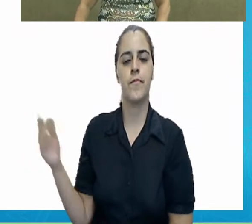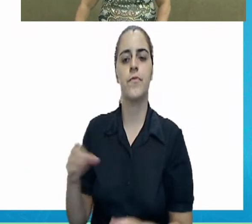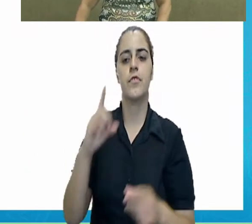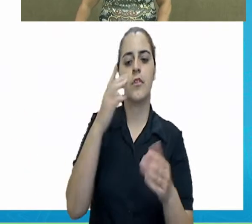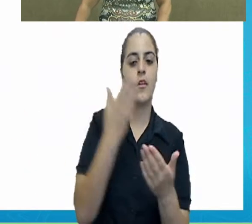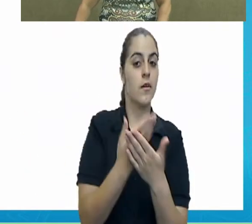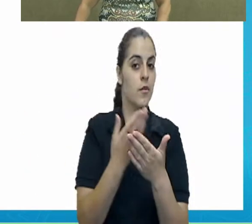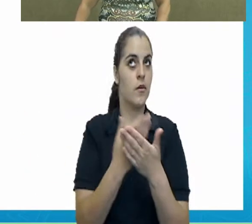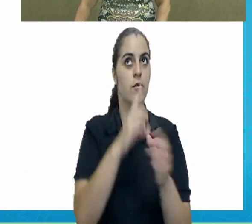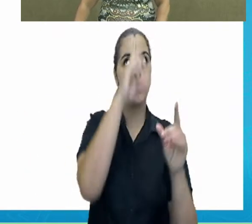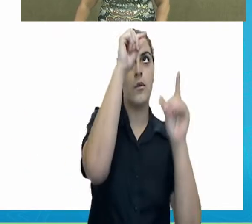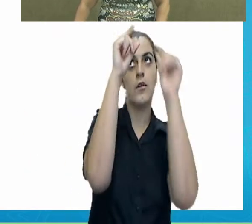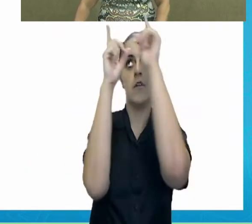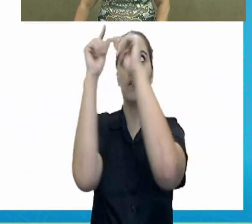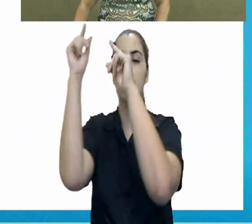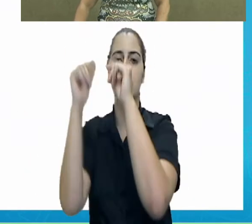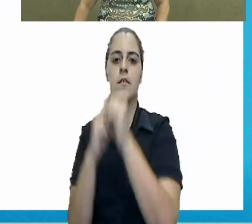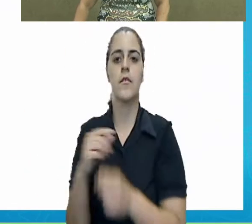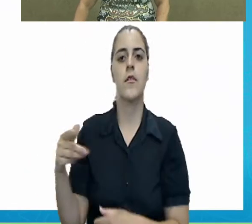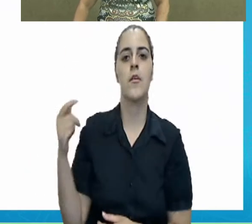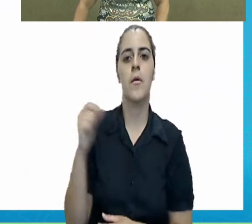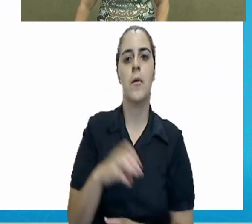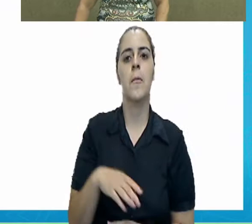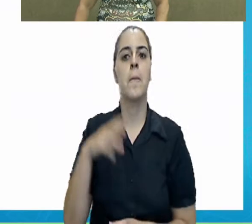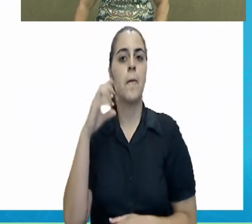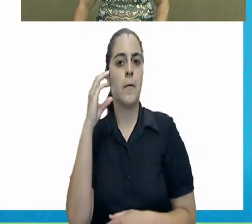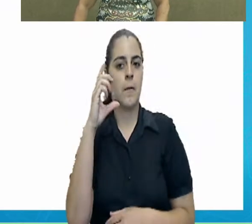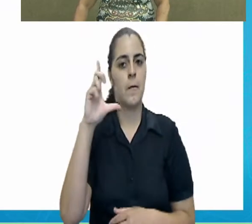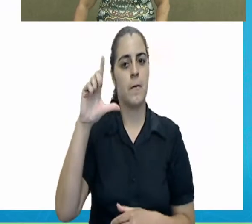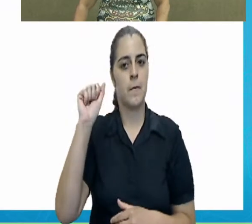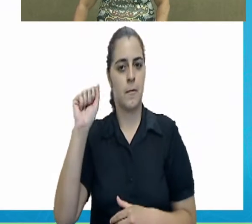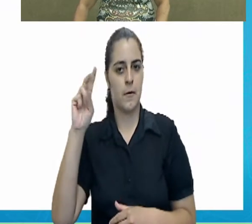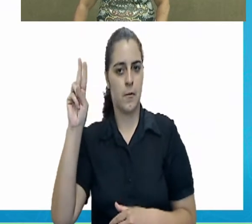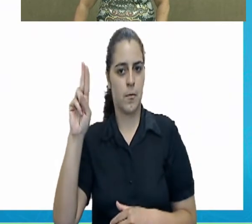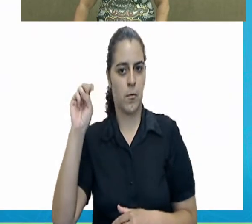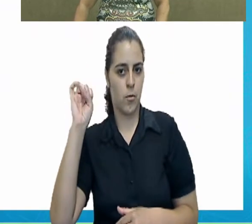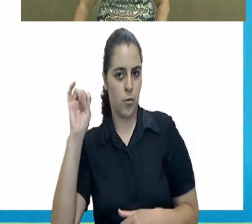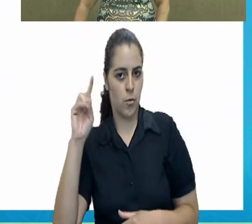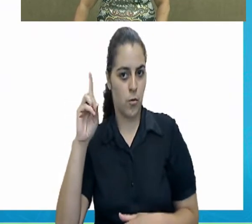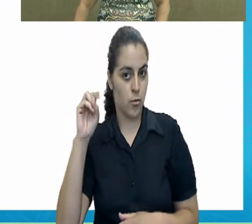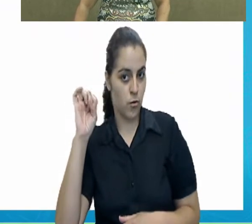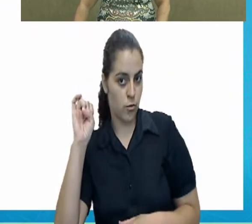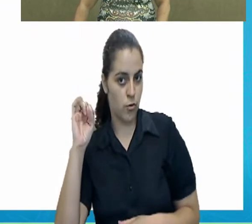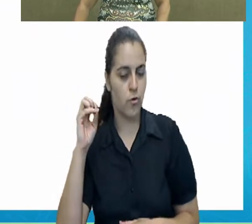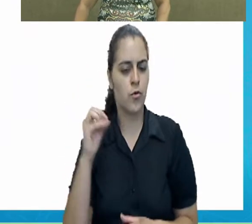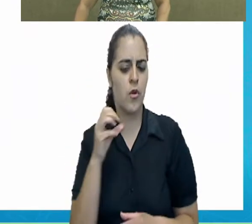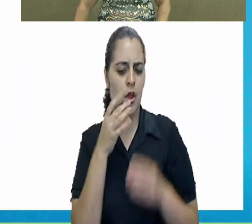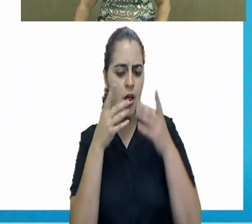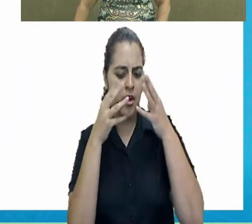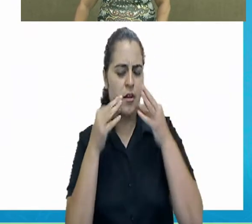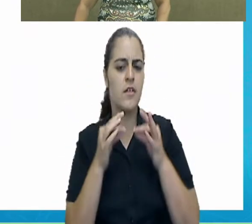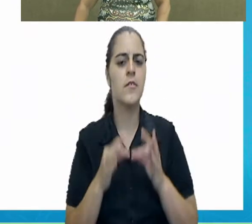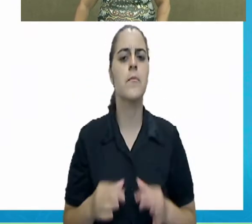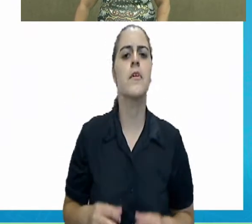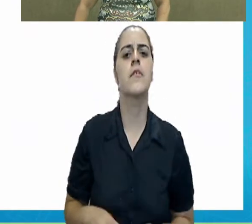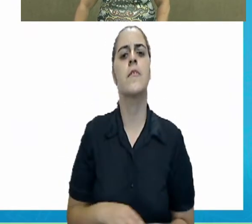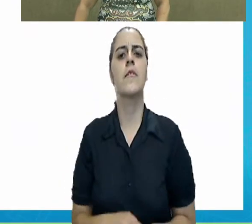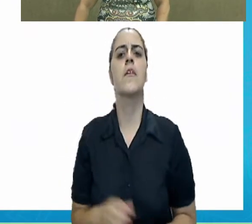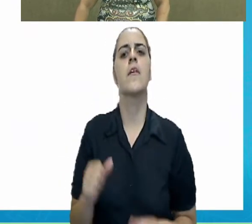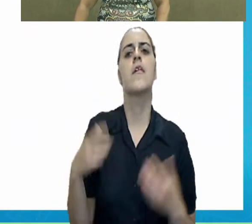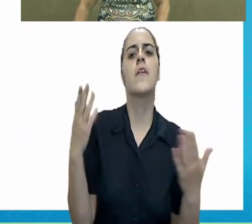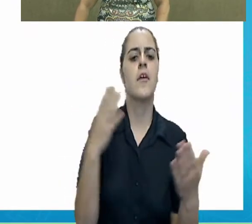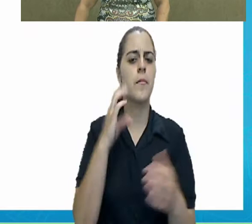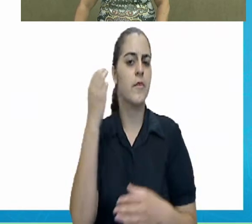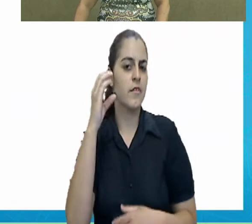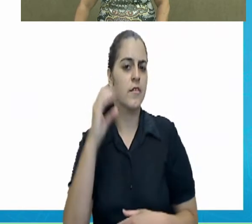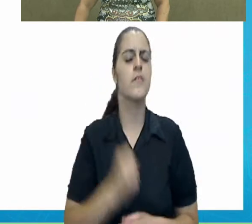astrônomo Cláudio Bastos Pereira, do Observatório Nacional, explica que astronomia é uma